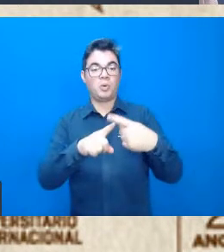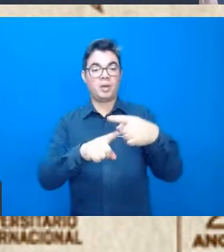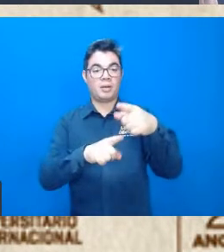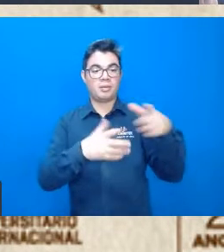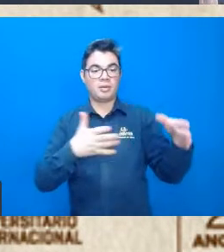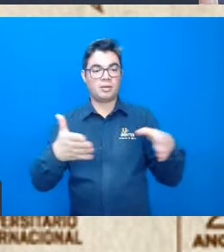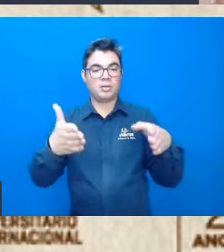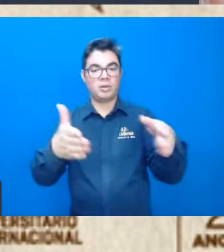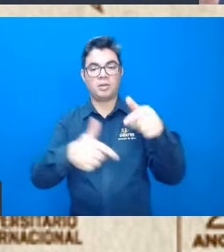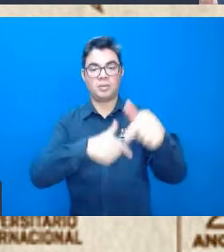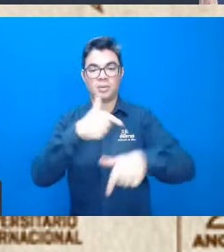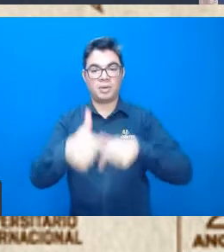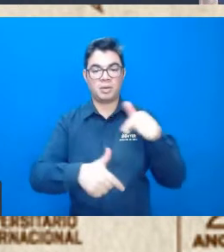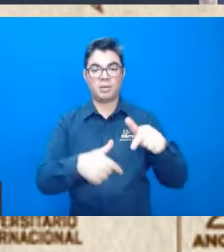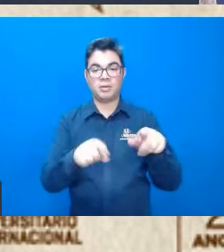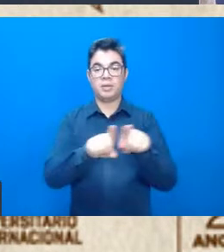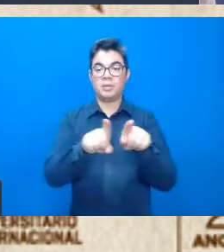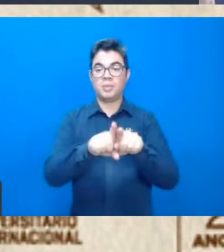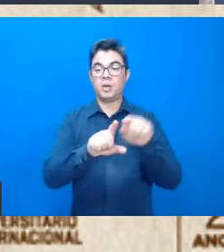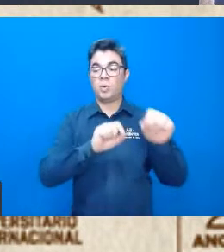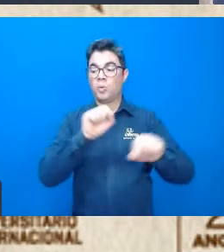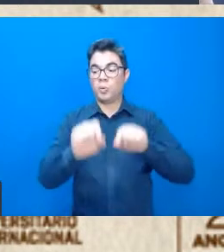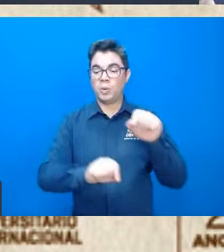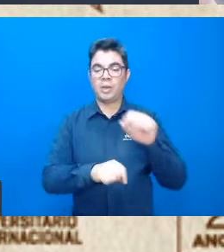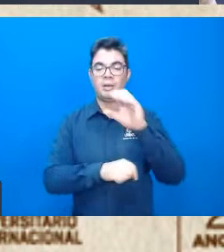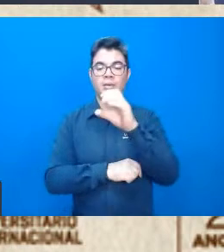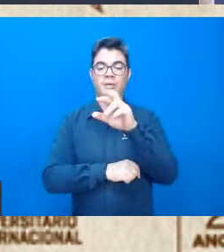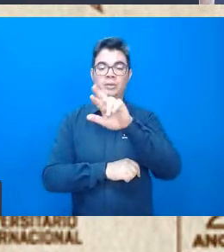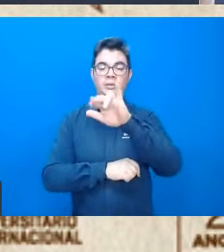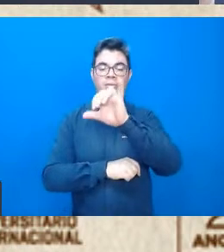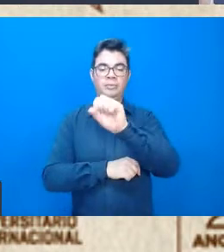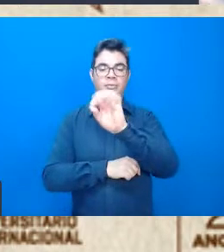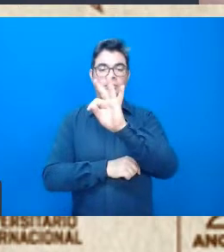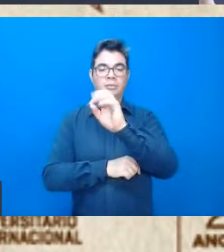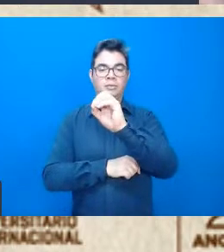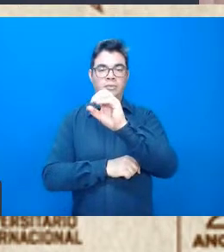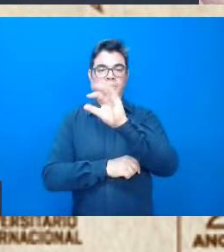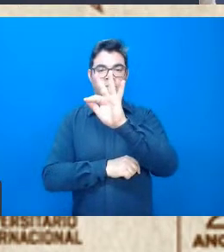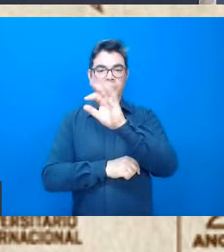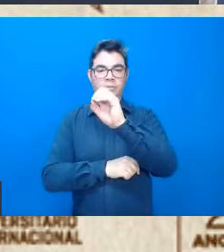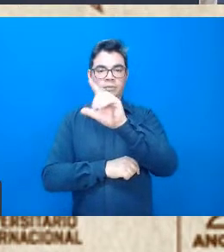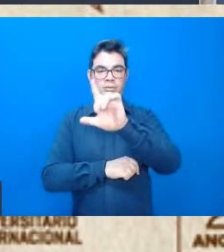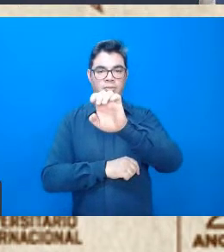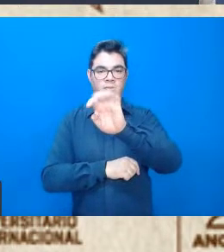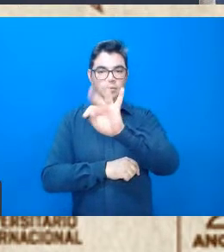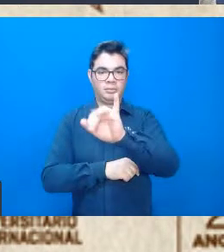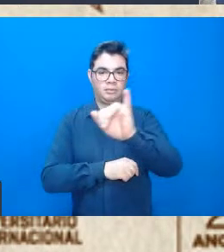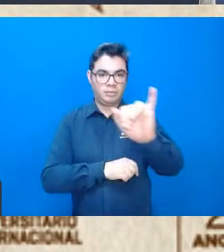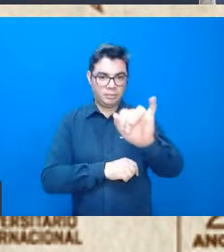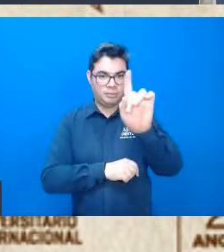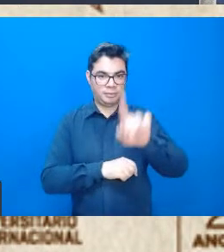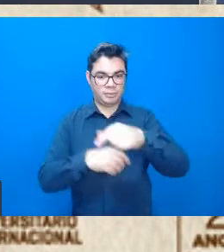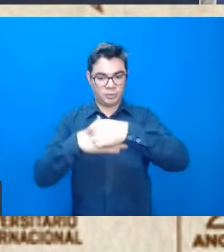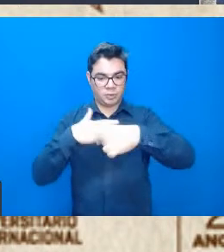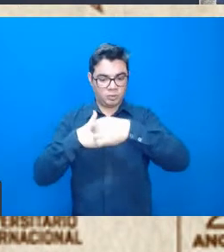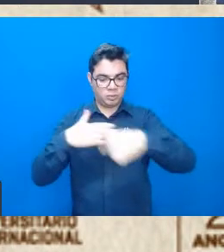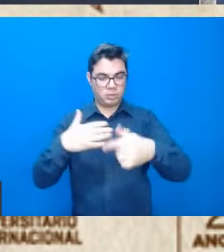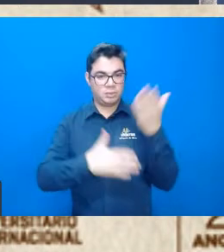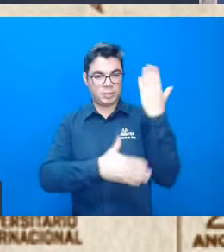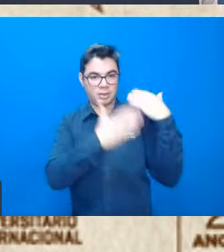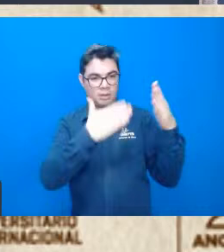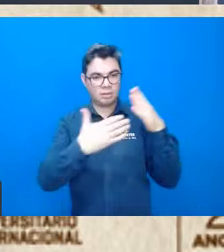trajetória e, ao mesmo tempo, o que que Cristofoletti vai representar aí com, né, os professores que também foram os seus